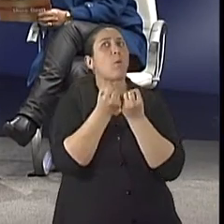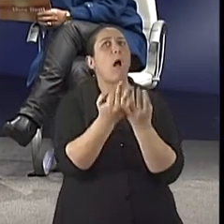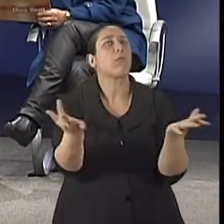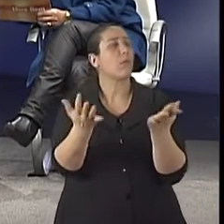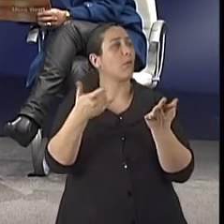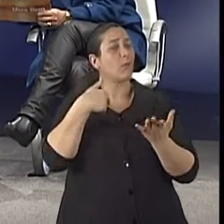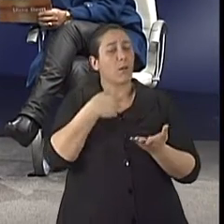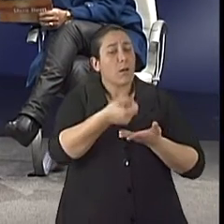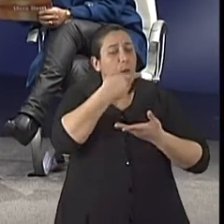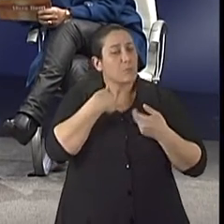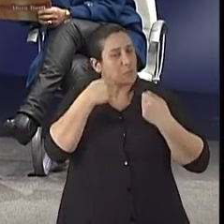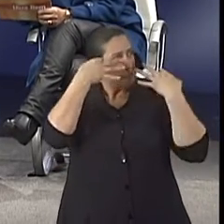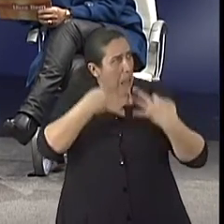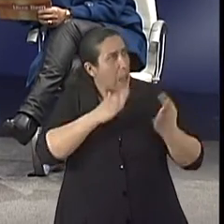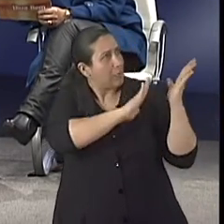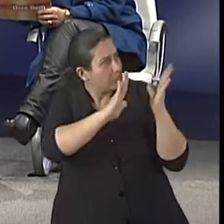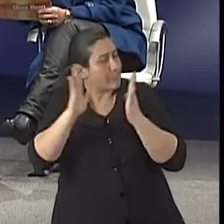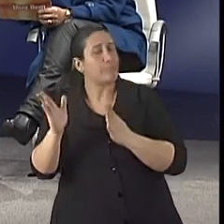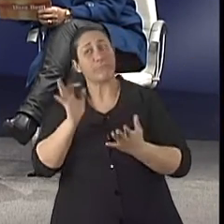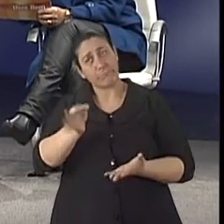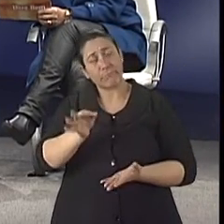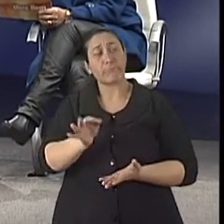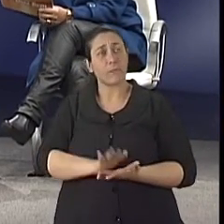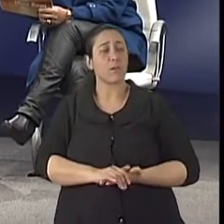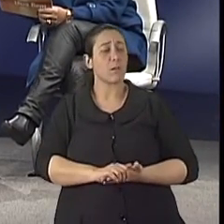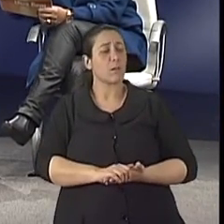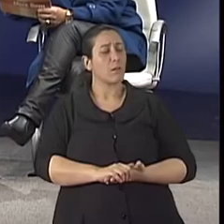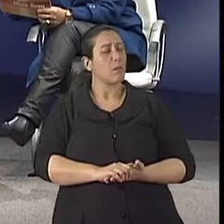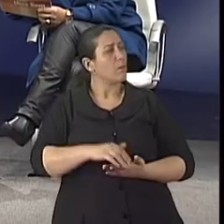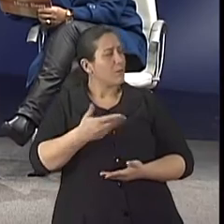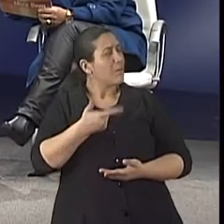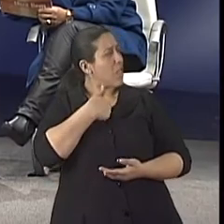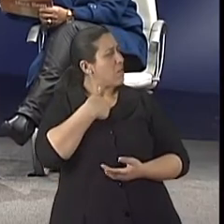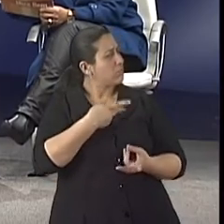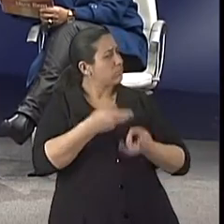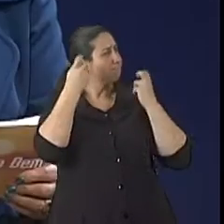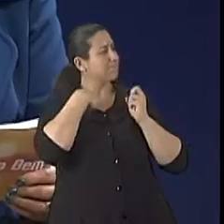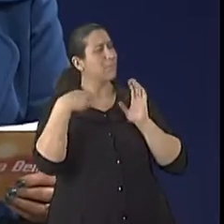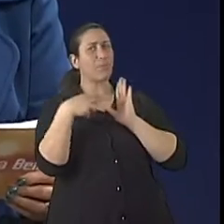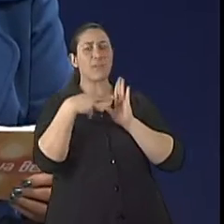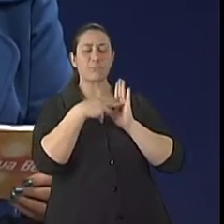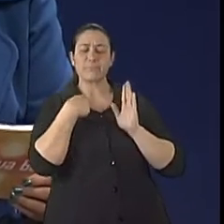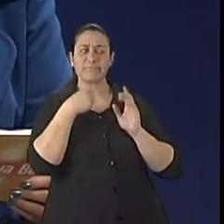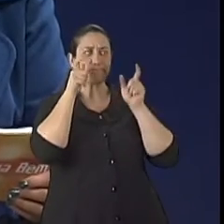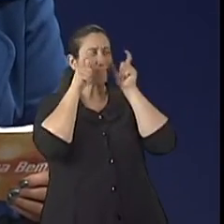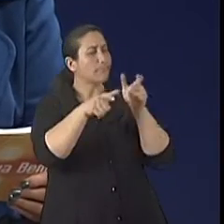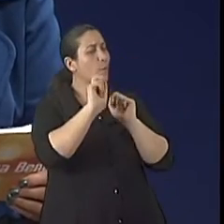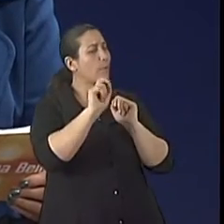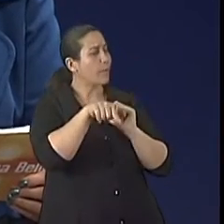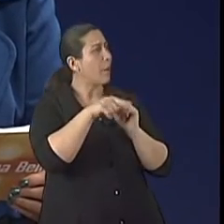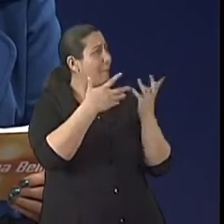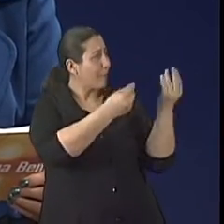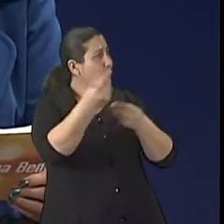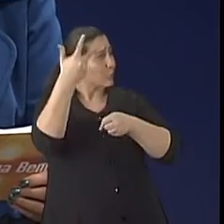ingerir essa medicação, com certeza. Exatamente. E me chama a atenção porque um grande número de idosos estão morando